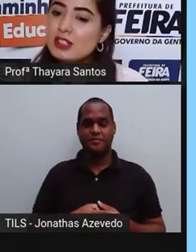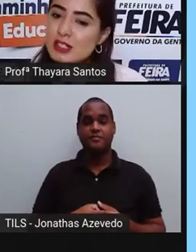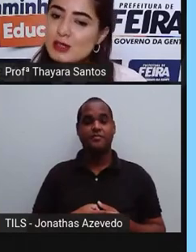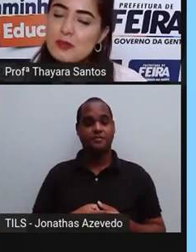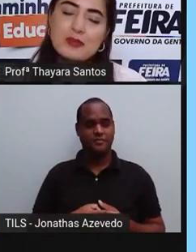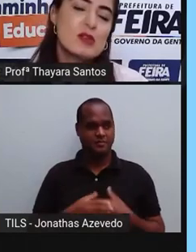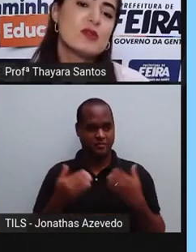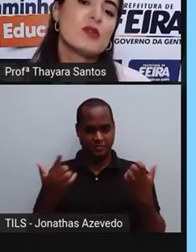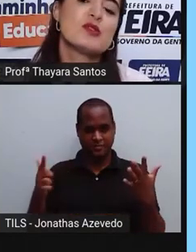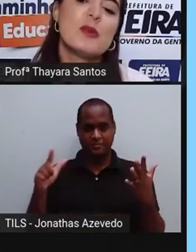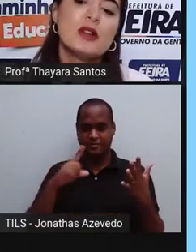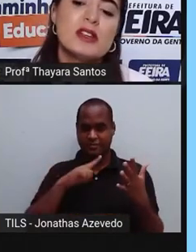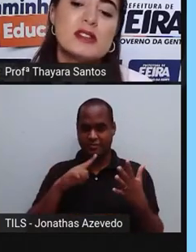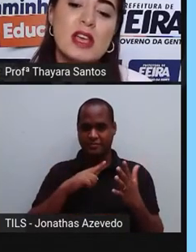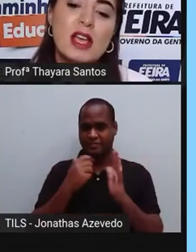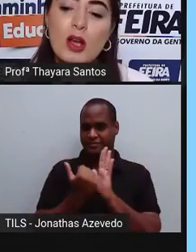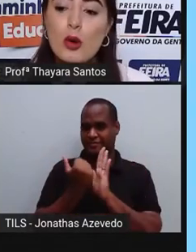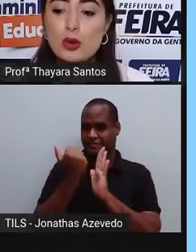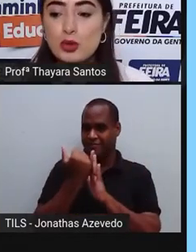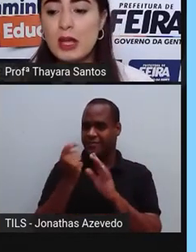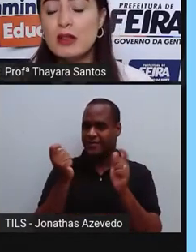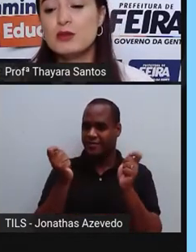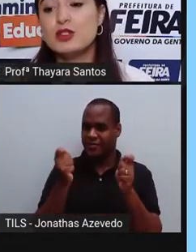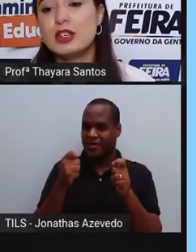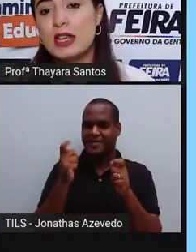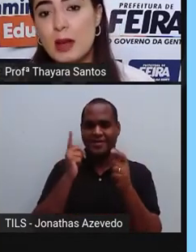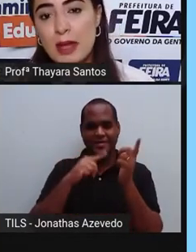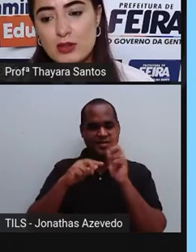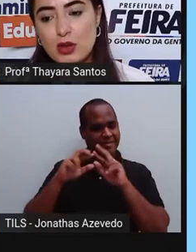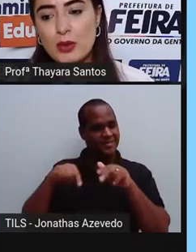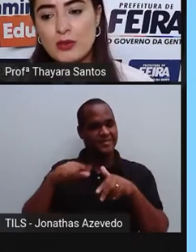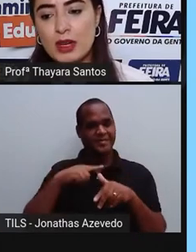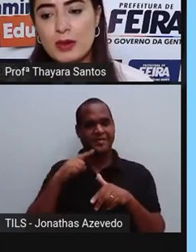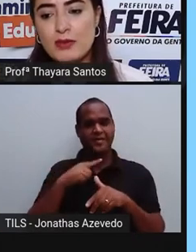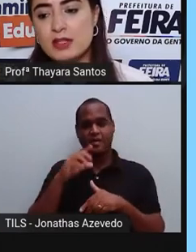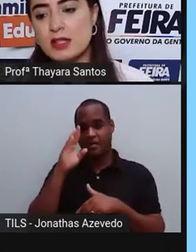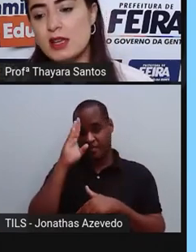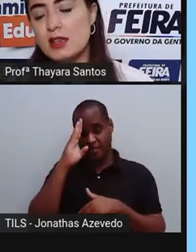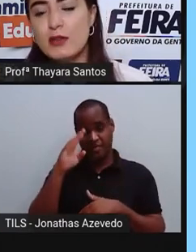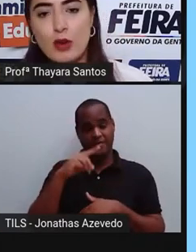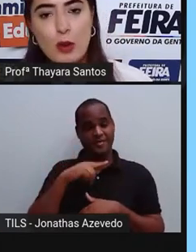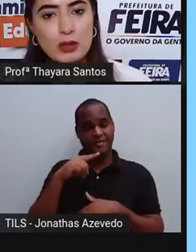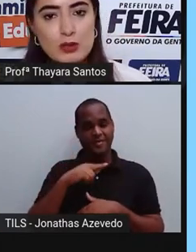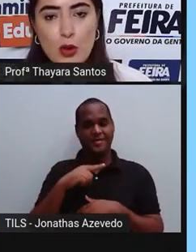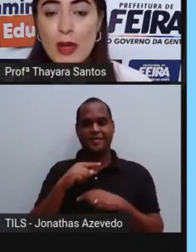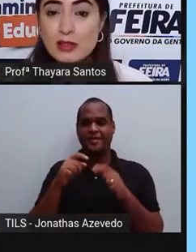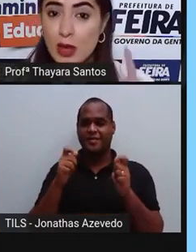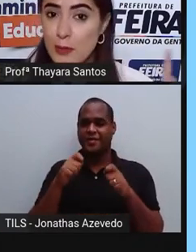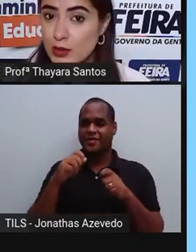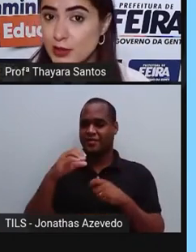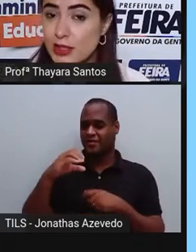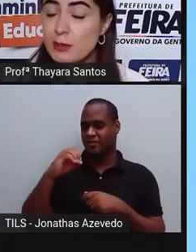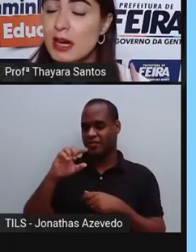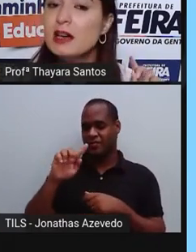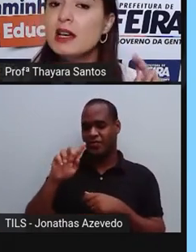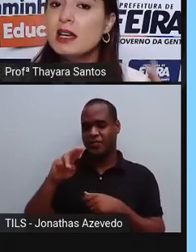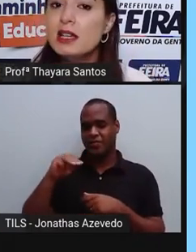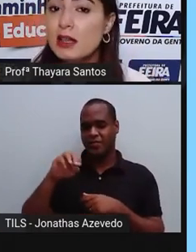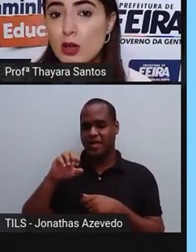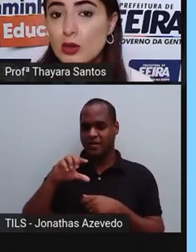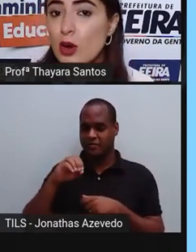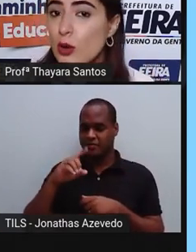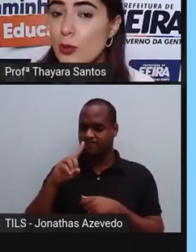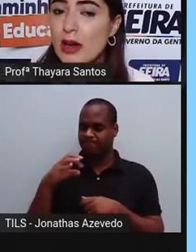Além disso, os fungos podem ser consumidos diretamente, como eu já falei para vocês, na formada dos cogumelos. Só que é importante lembrar